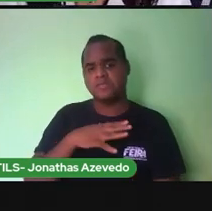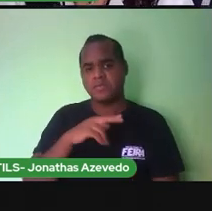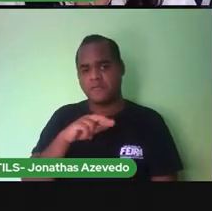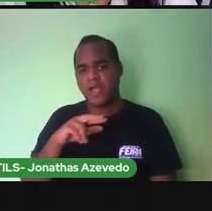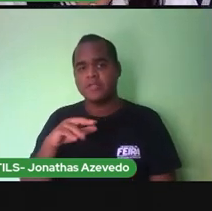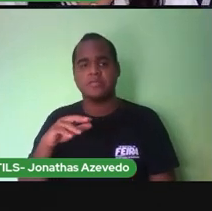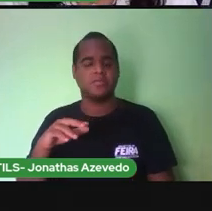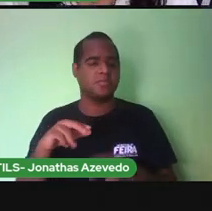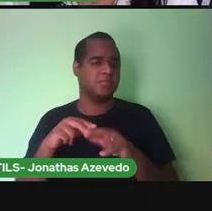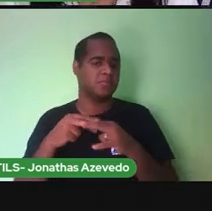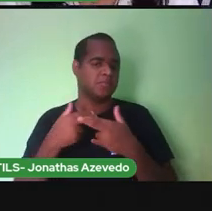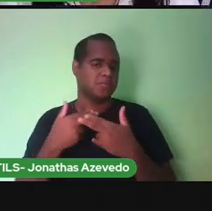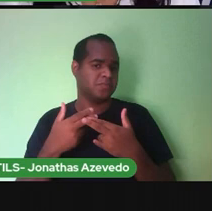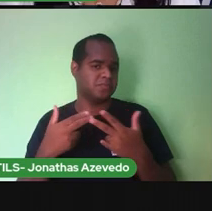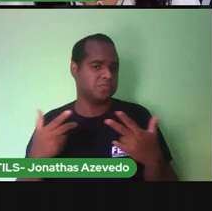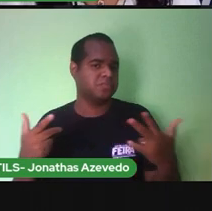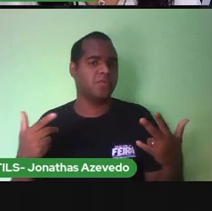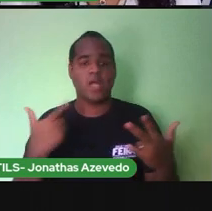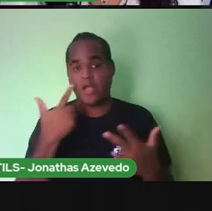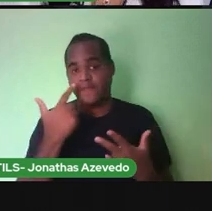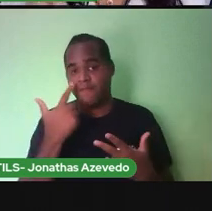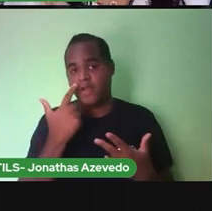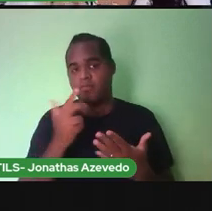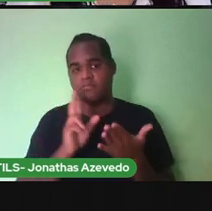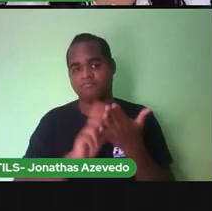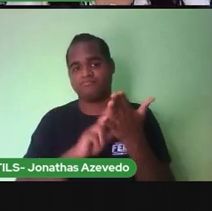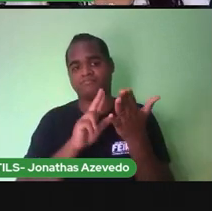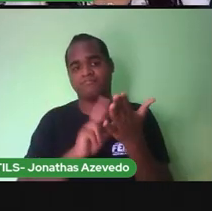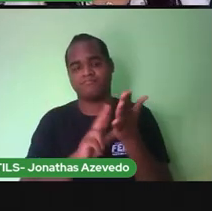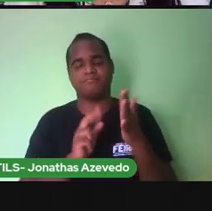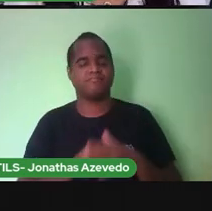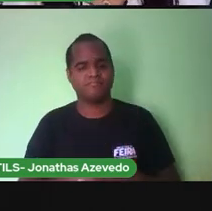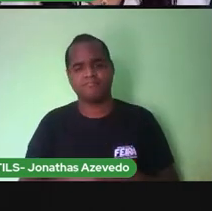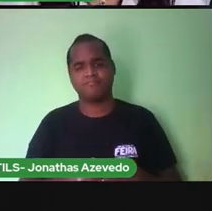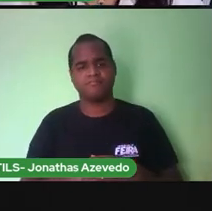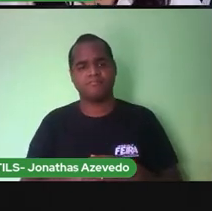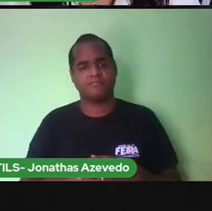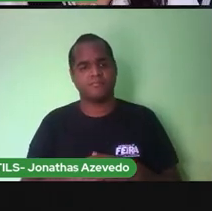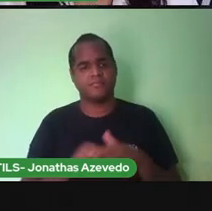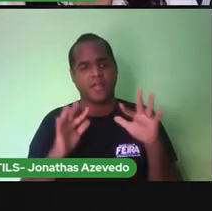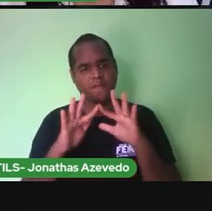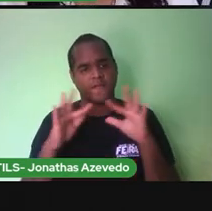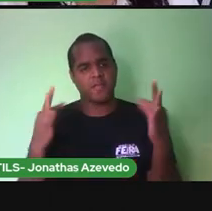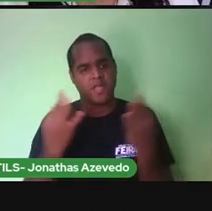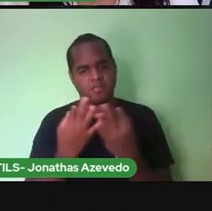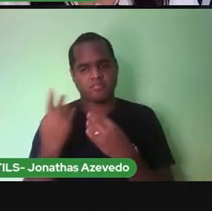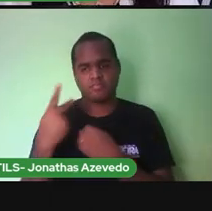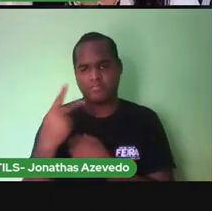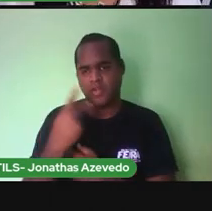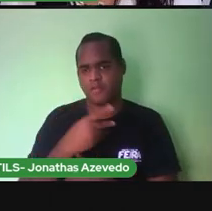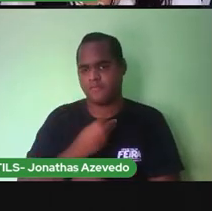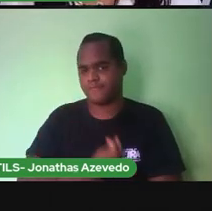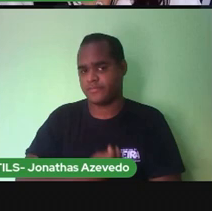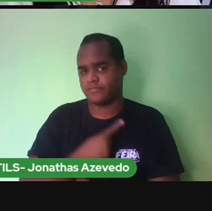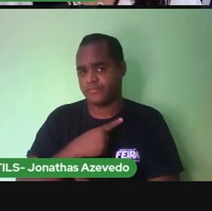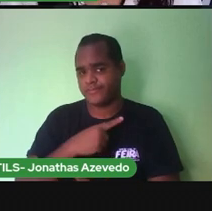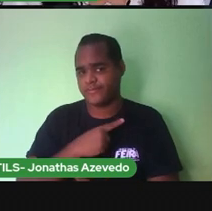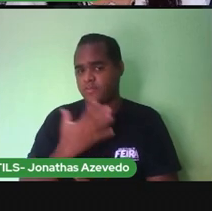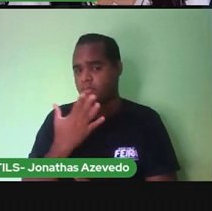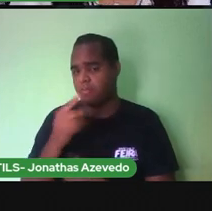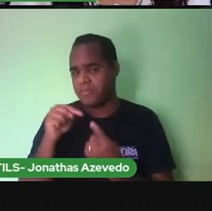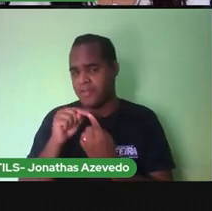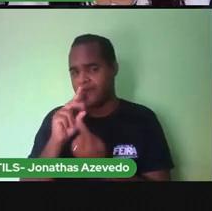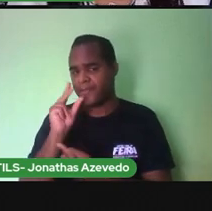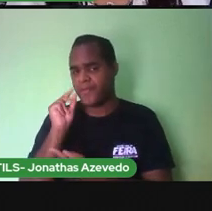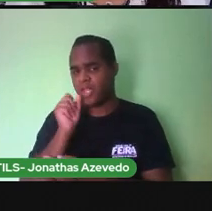ver essas cartinhas. E na sua família? Existe algo que foi dos seus